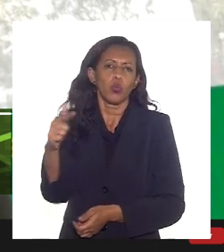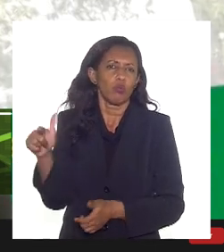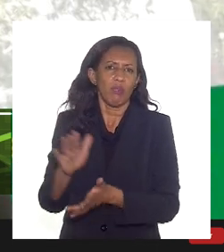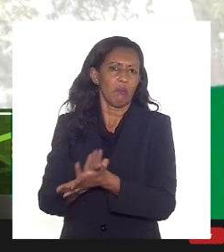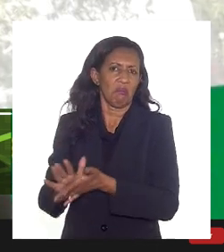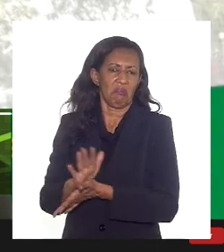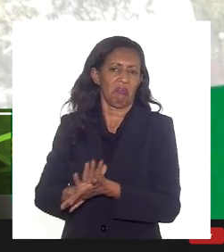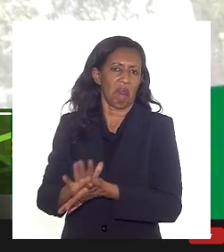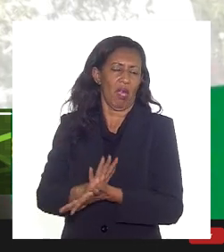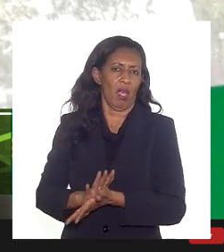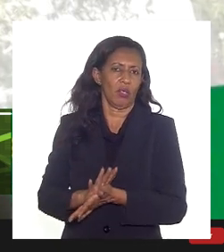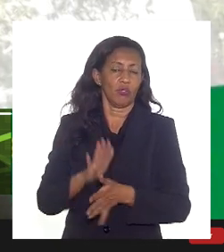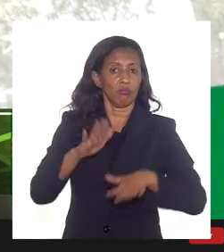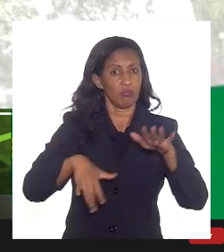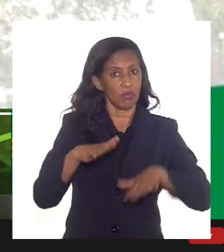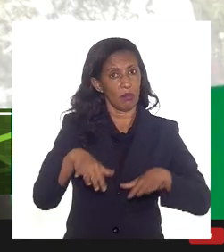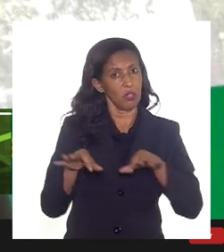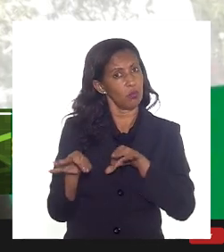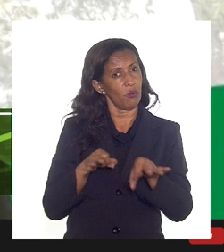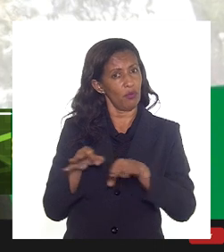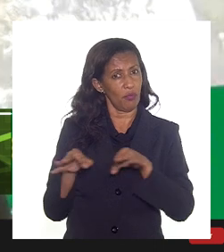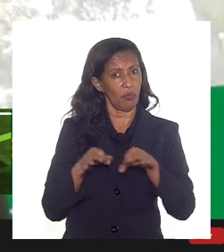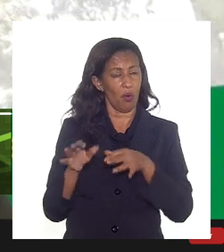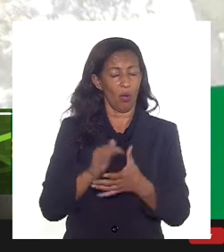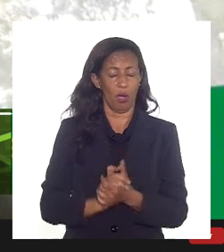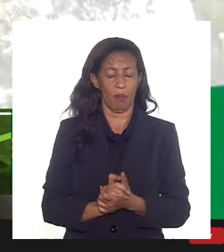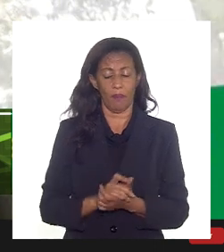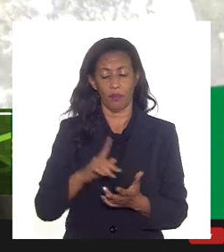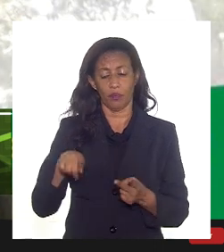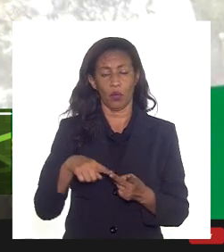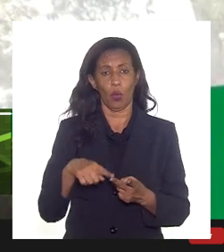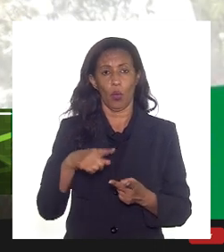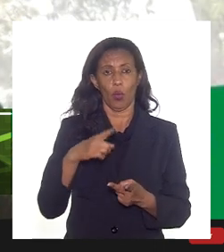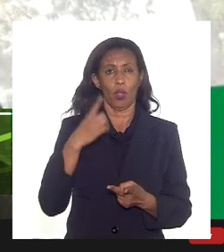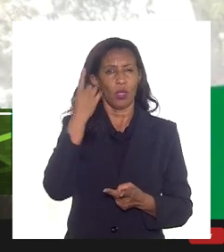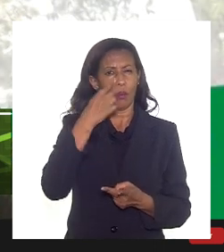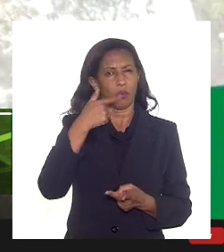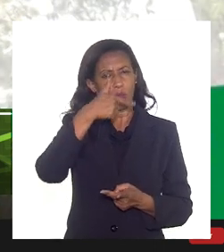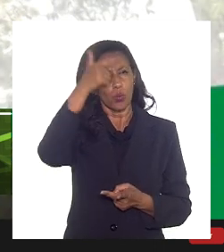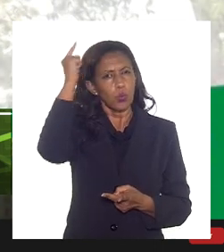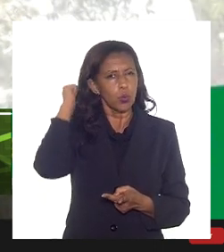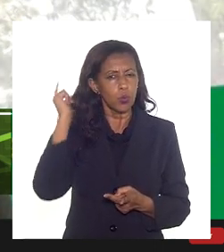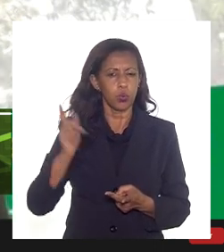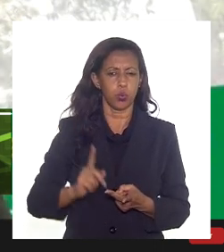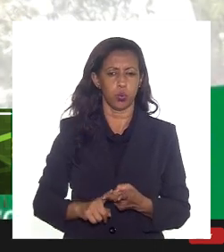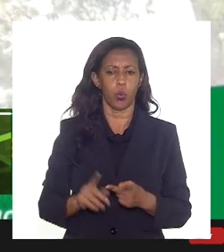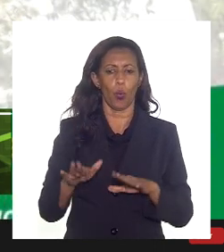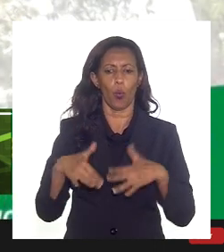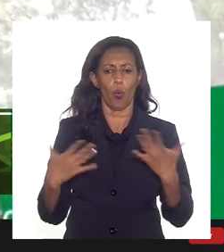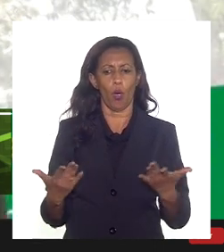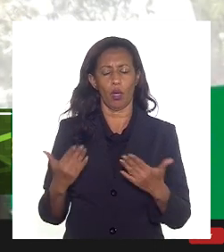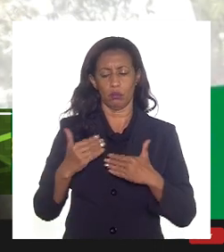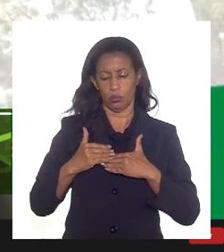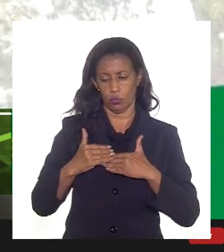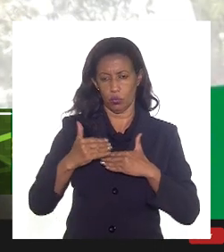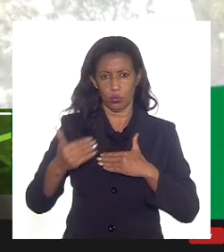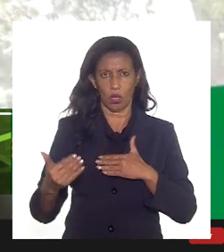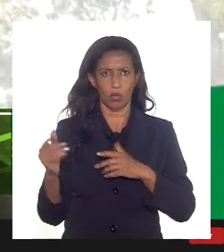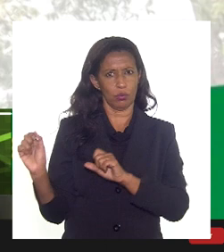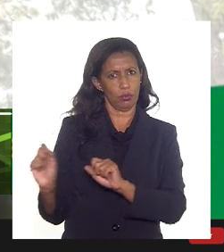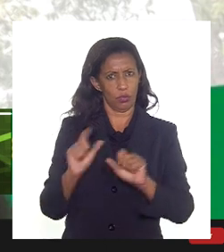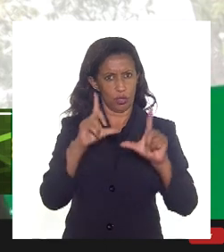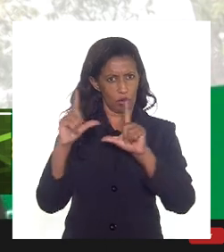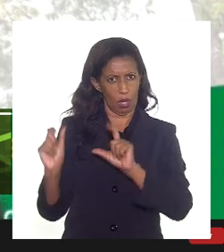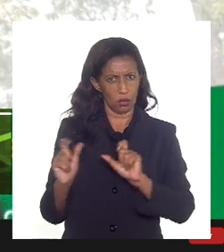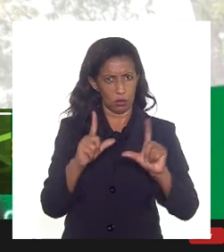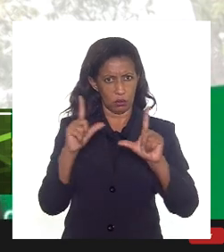da mesma forma a questão colocada pelo deputado Luiz Paulo quando e durante a apresentação